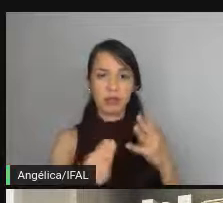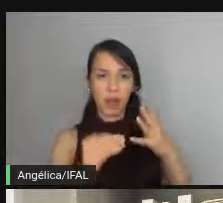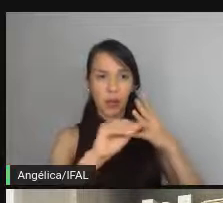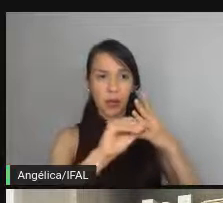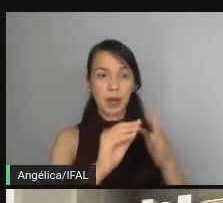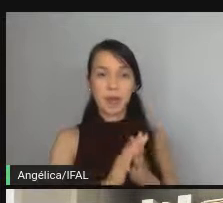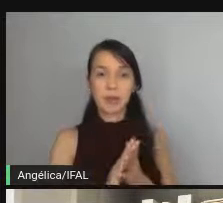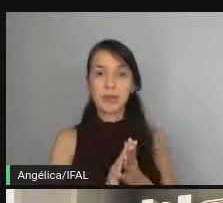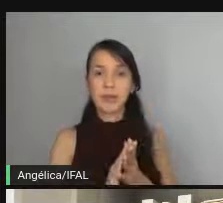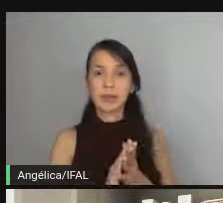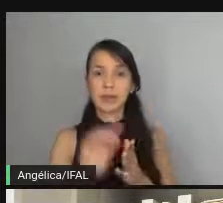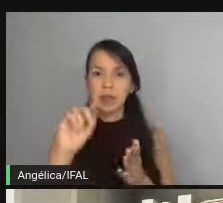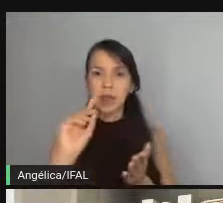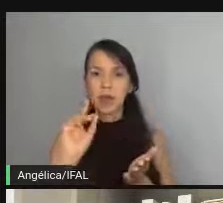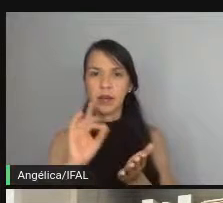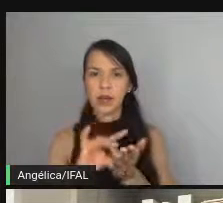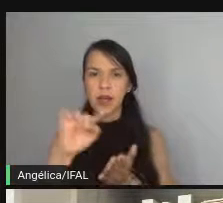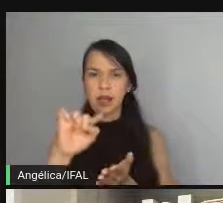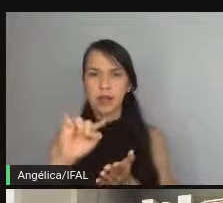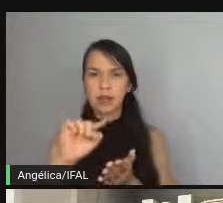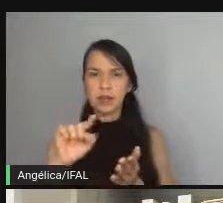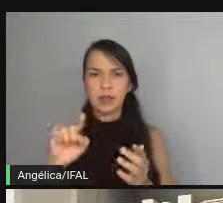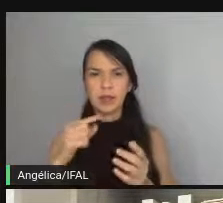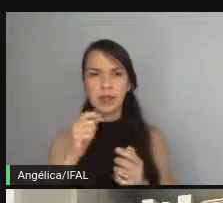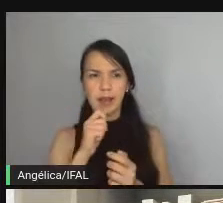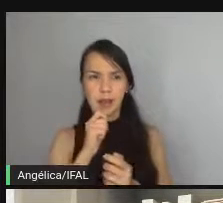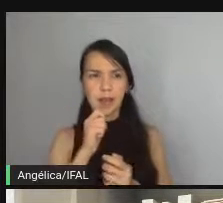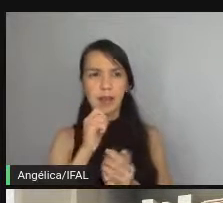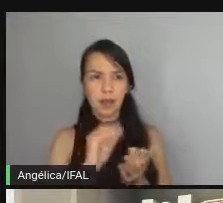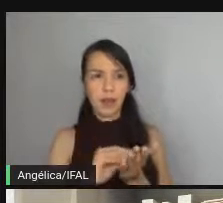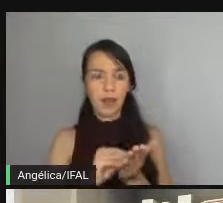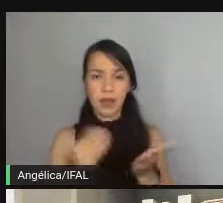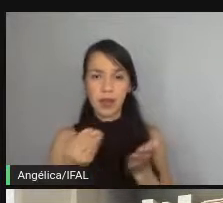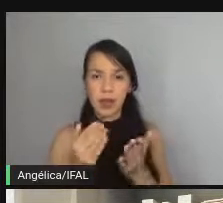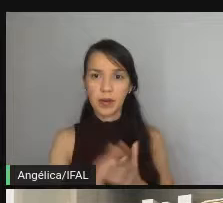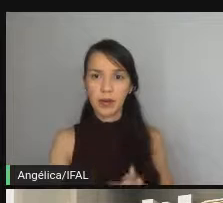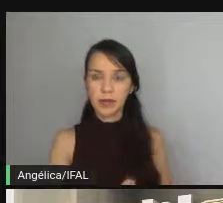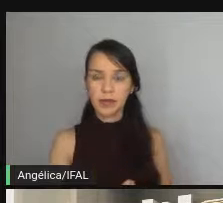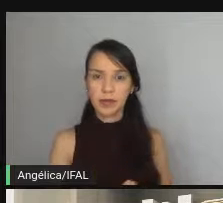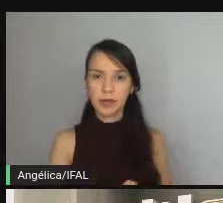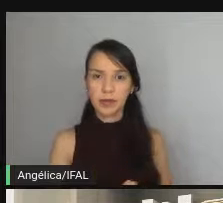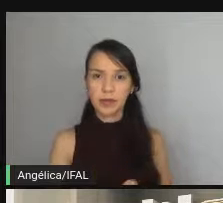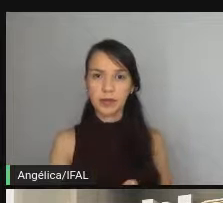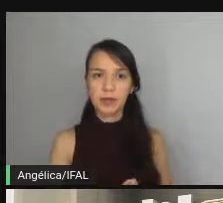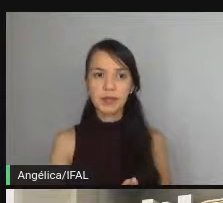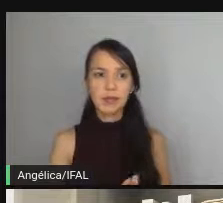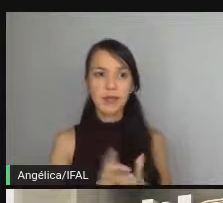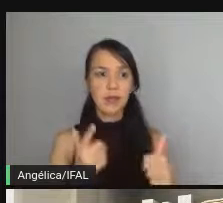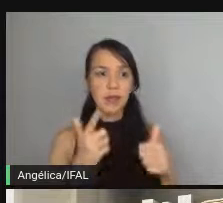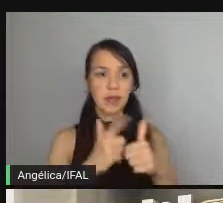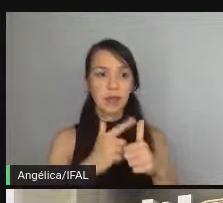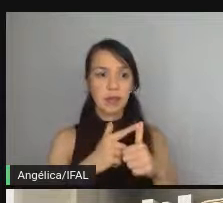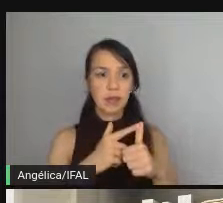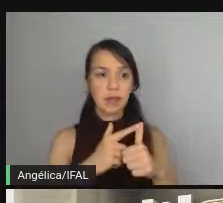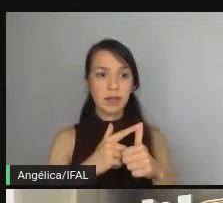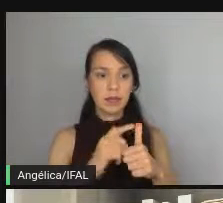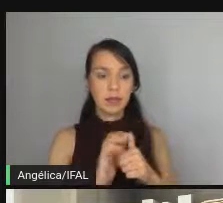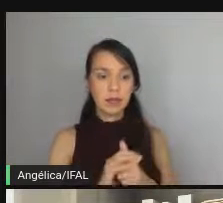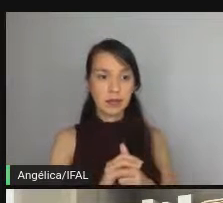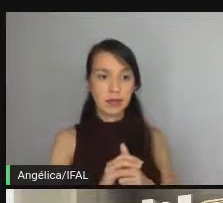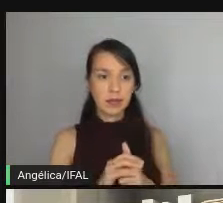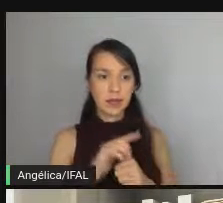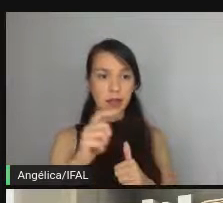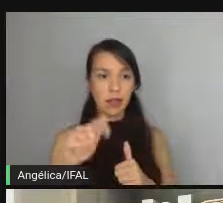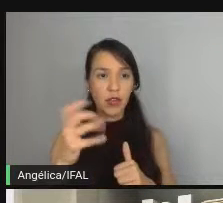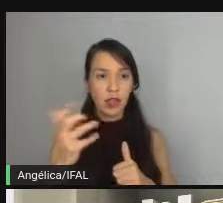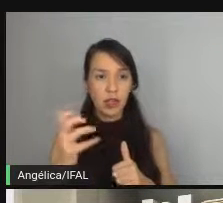que aí é o que tá estático até agora exatamente então vamos lá a primeira coisa que a gente vai ter aí você quer que